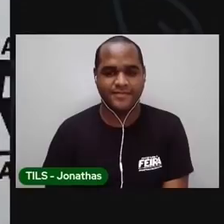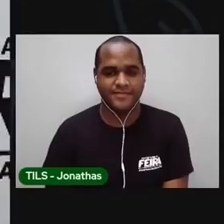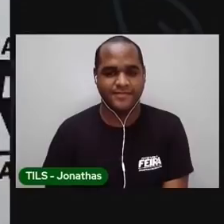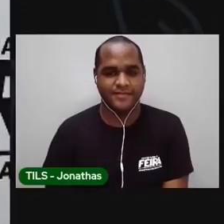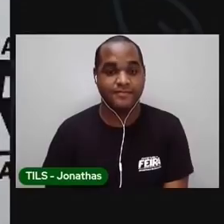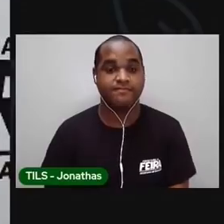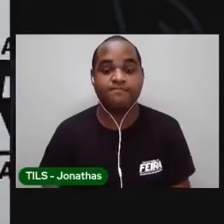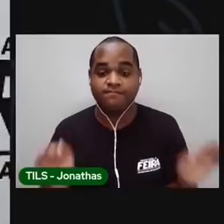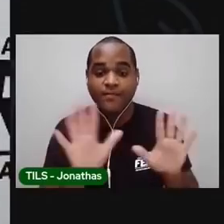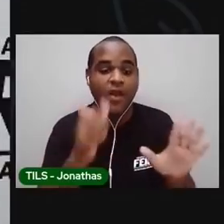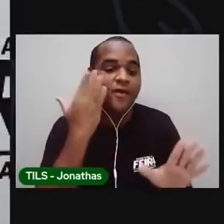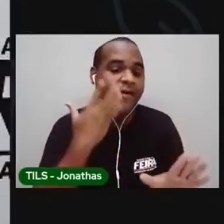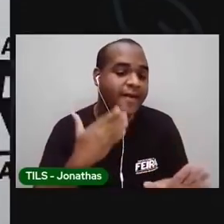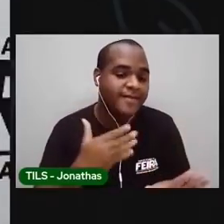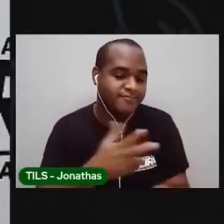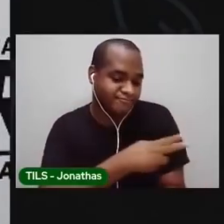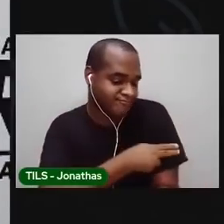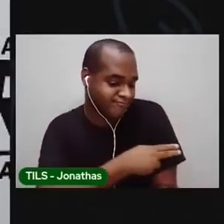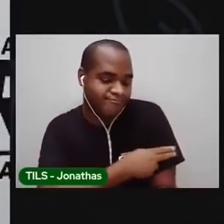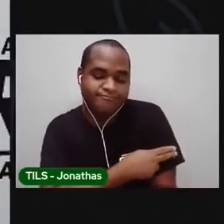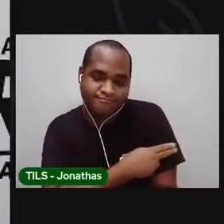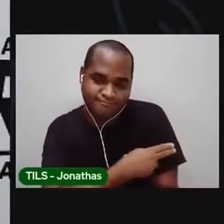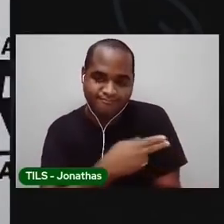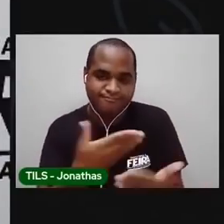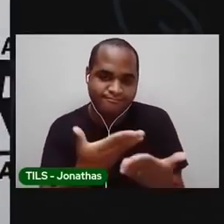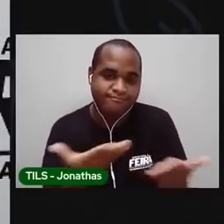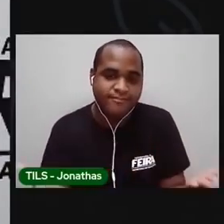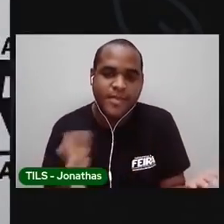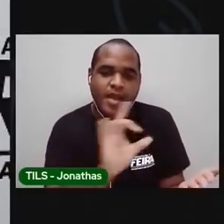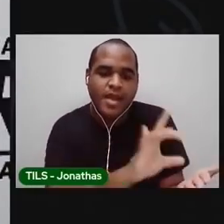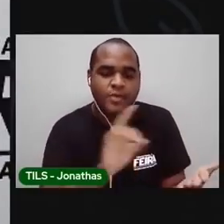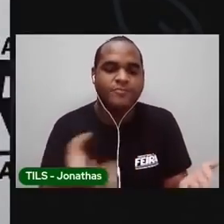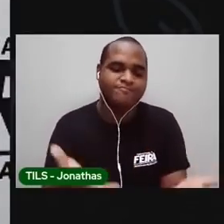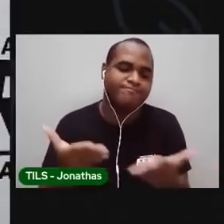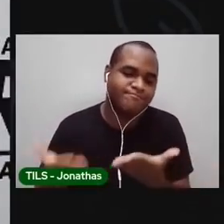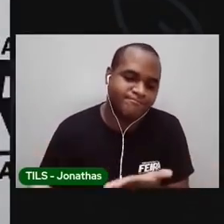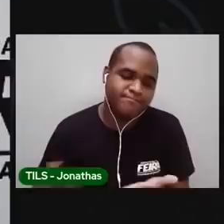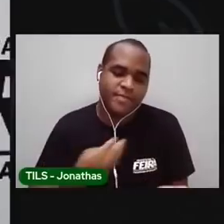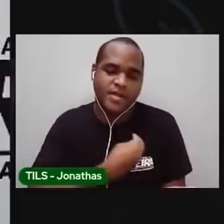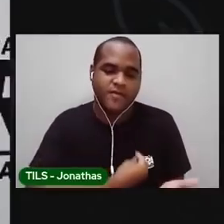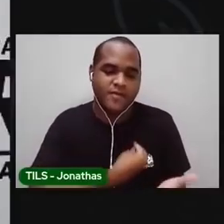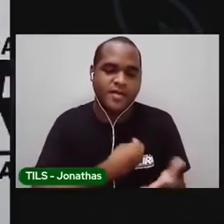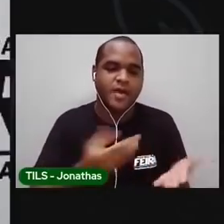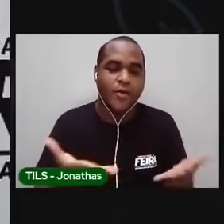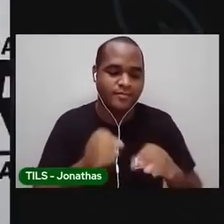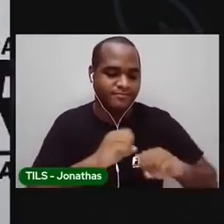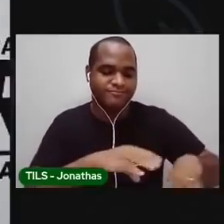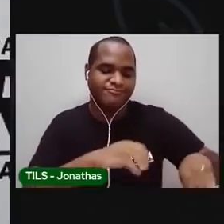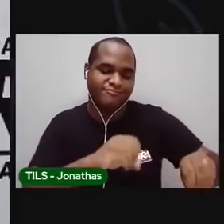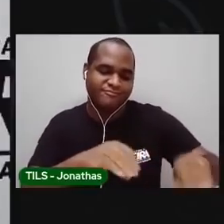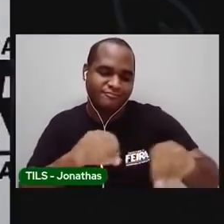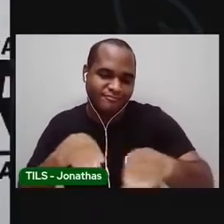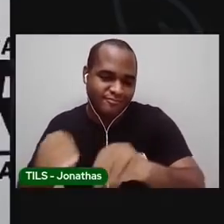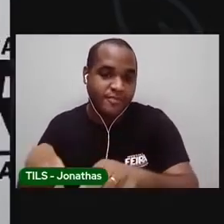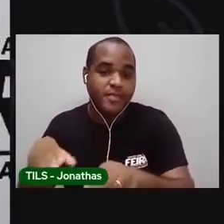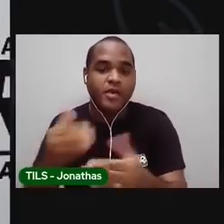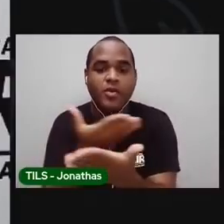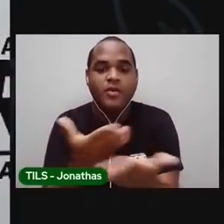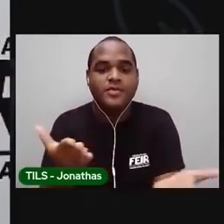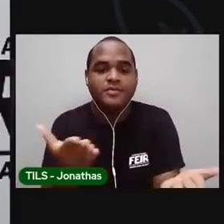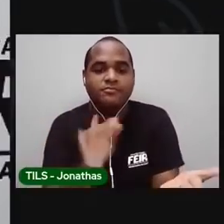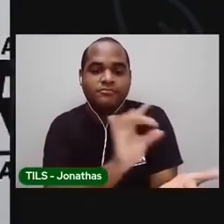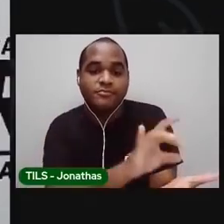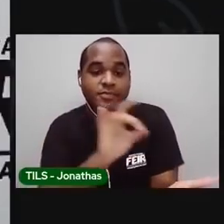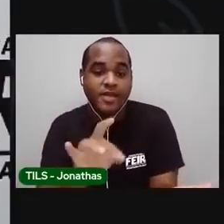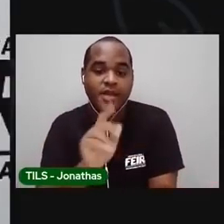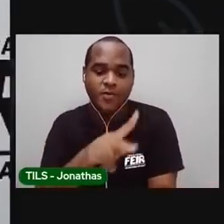Olá, crianças do segundo ano. Sejam bem-vindos à nossa aula. E vocês? Eu